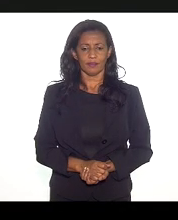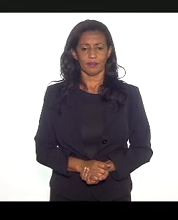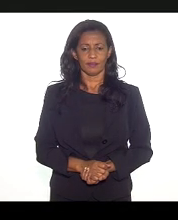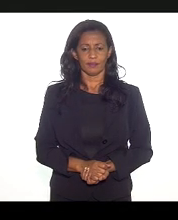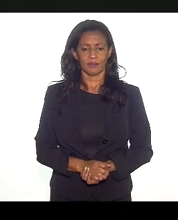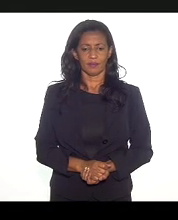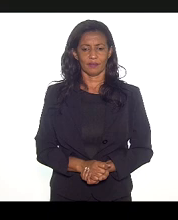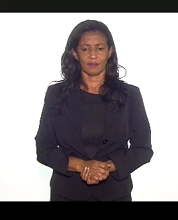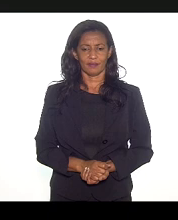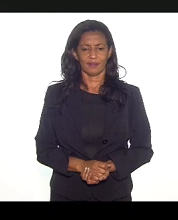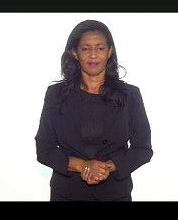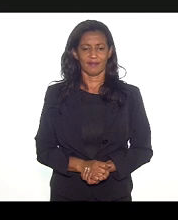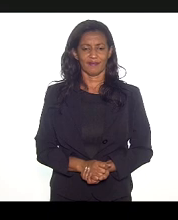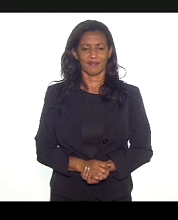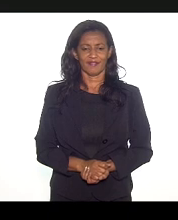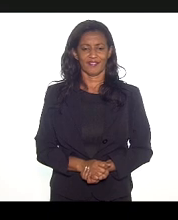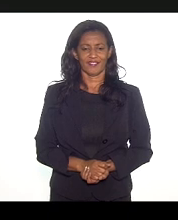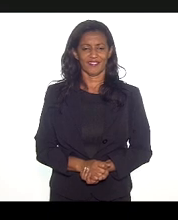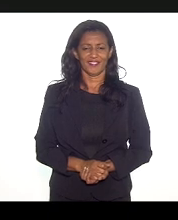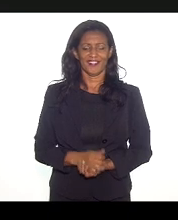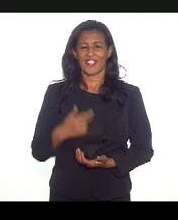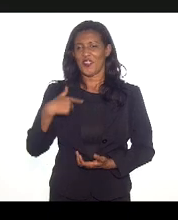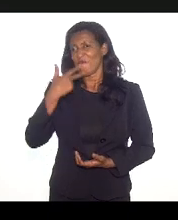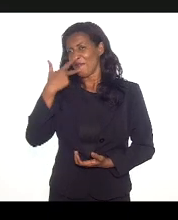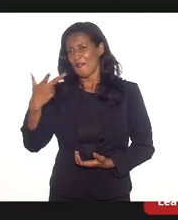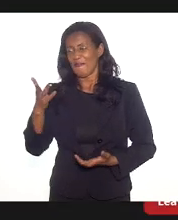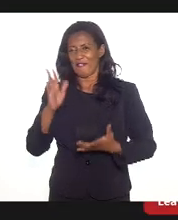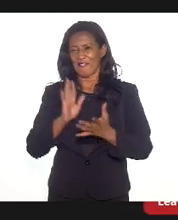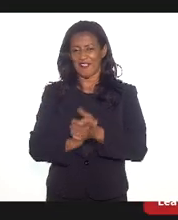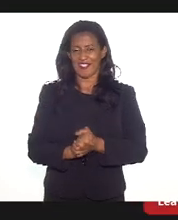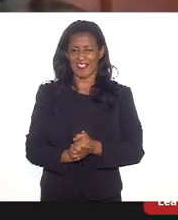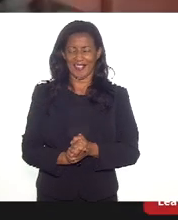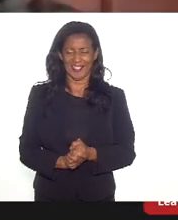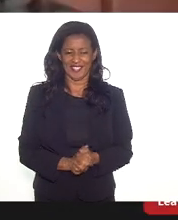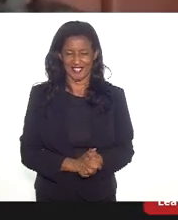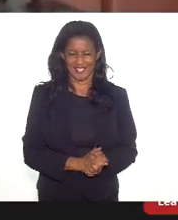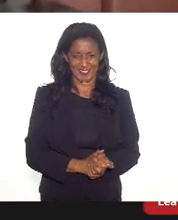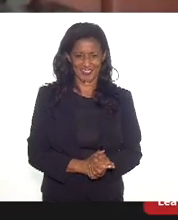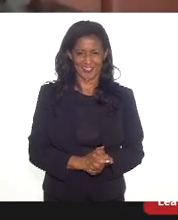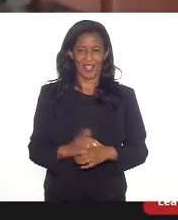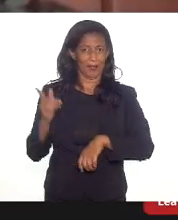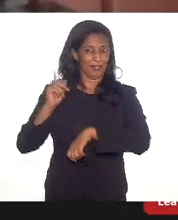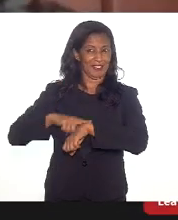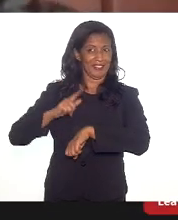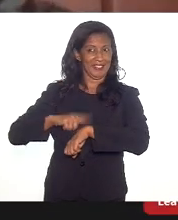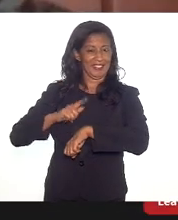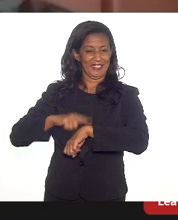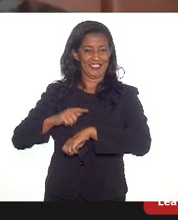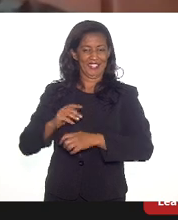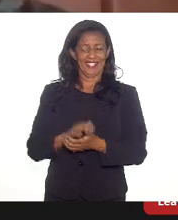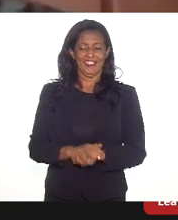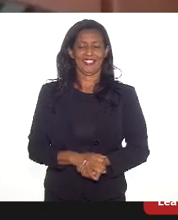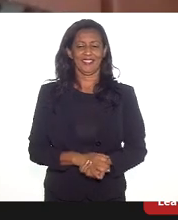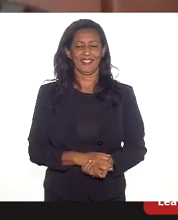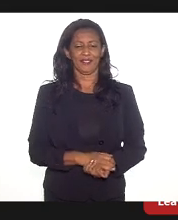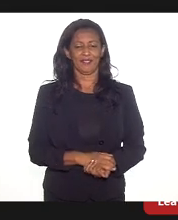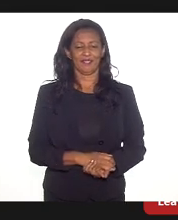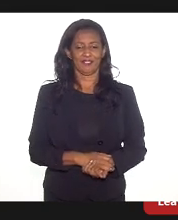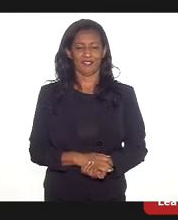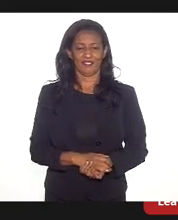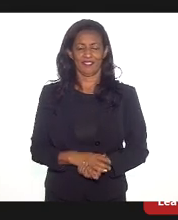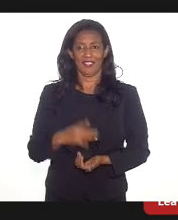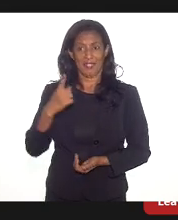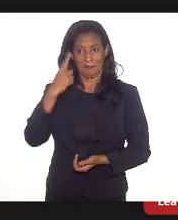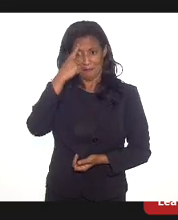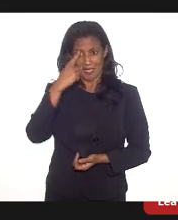concluir. Eu sei, eu gosto de falar, tem muita coisa que eu vou resumir. Mas é o tempo da gente ter sessão já já. Na primeira